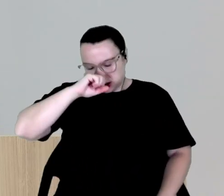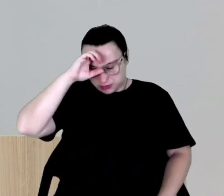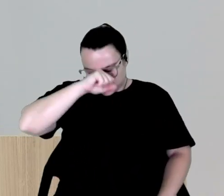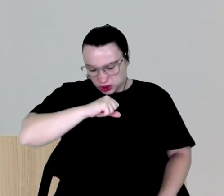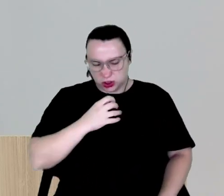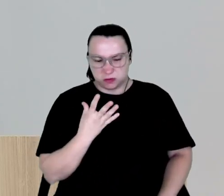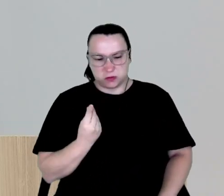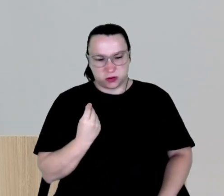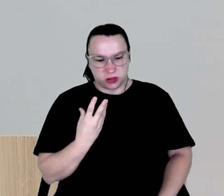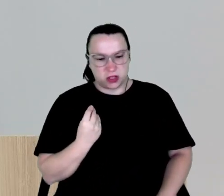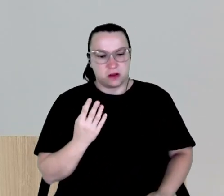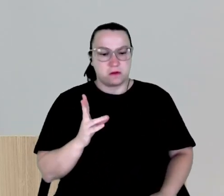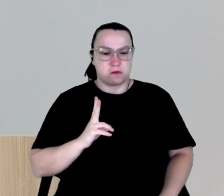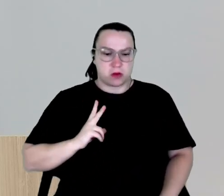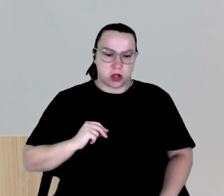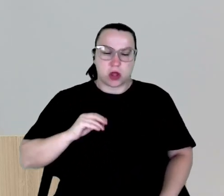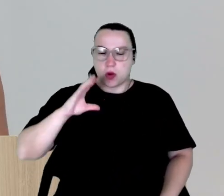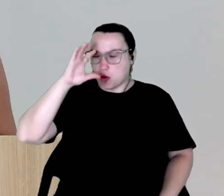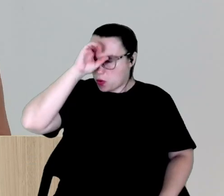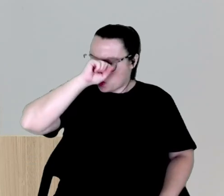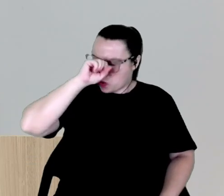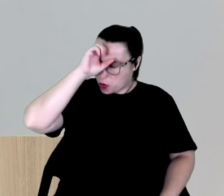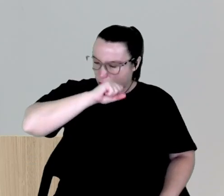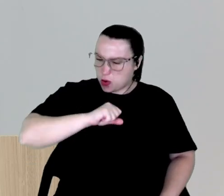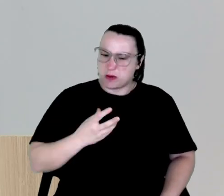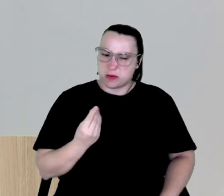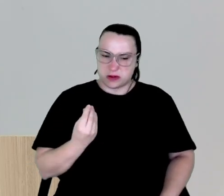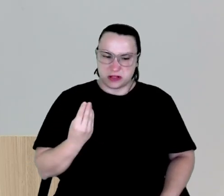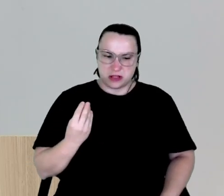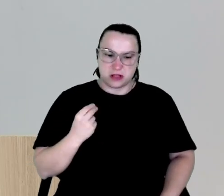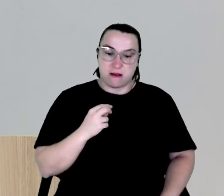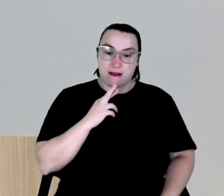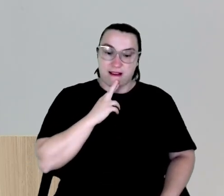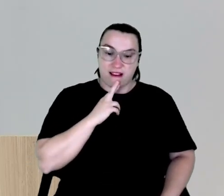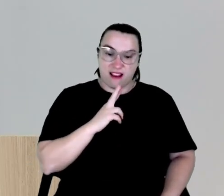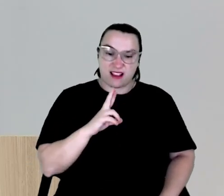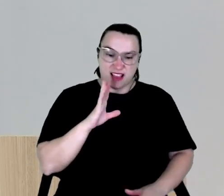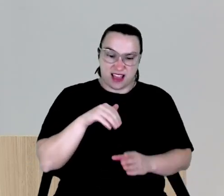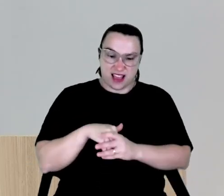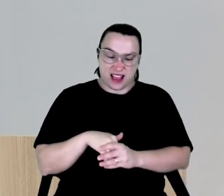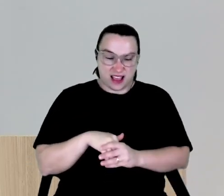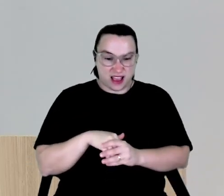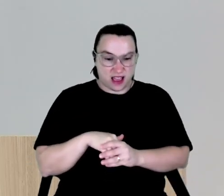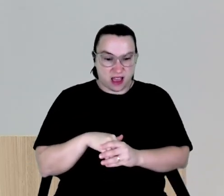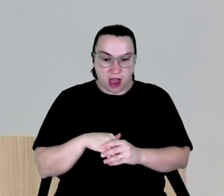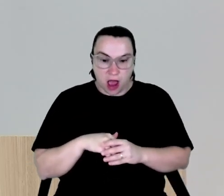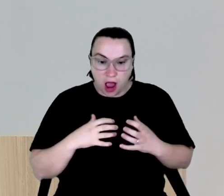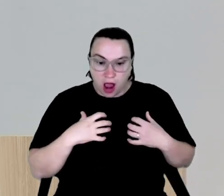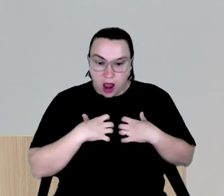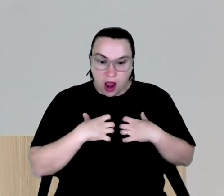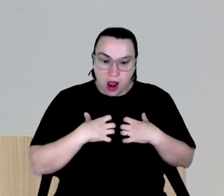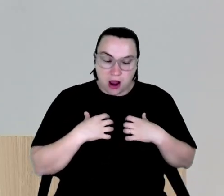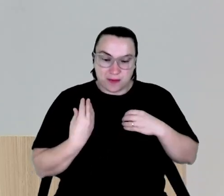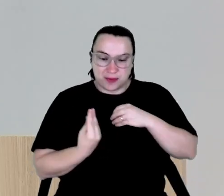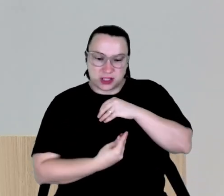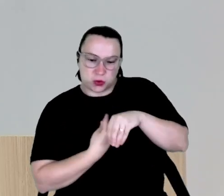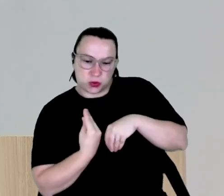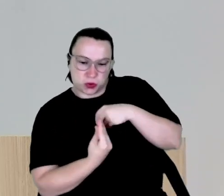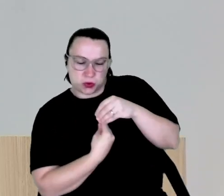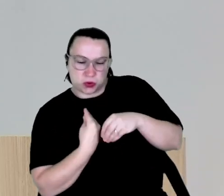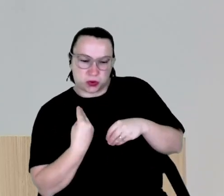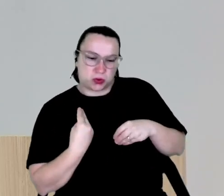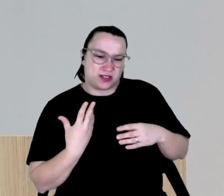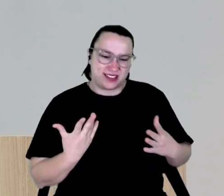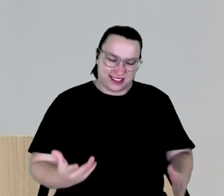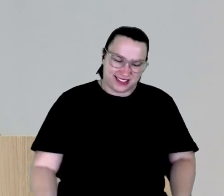Meu Deus, como eu aprendi. Quando saiu o resultado da eleição, eu confesso que foi um misto. Um misto de sensação.